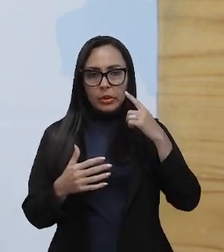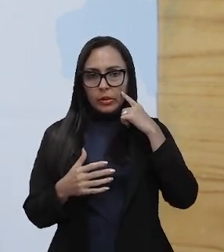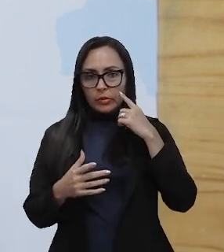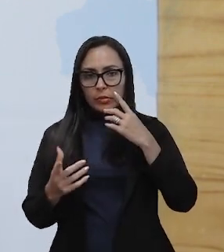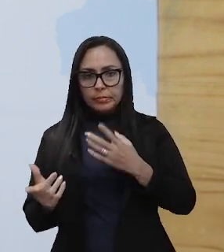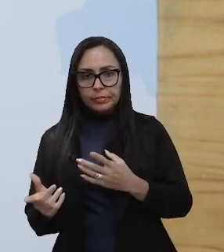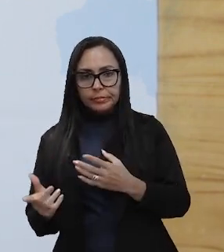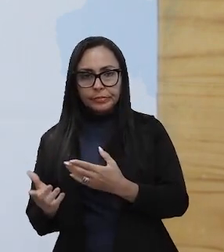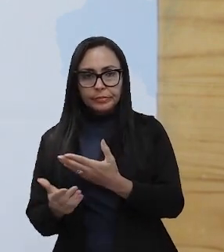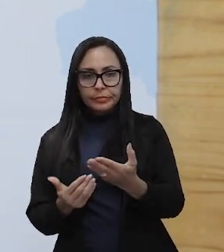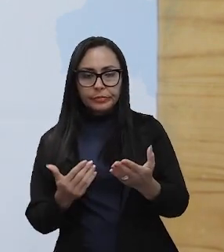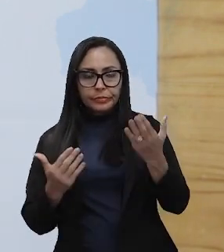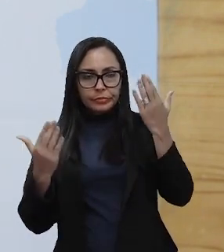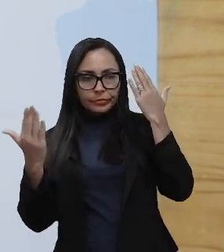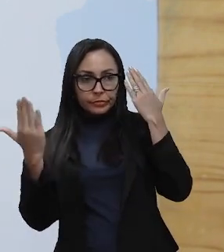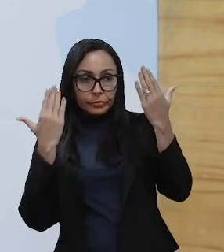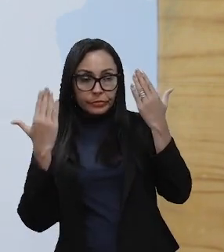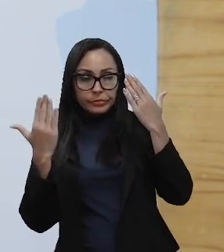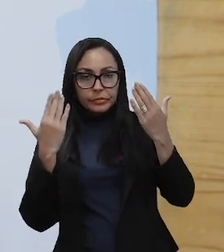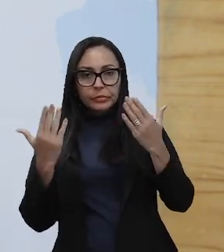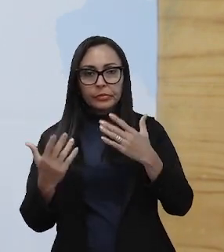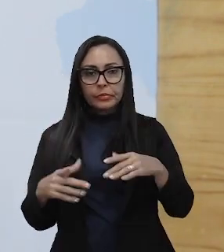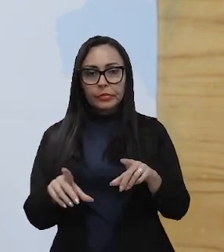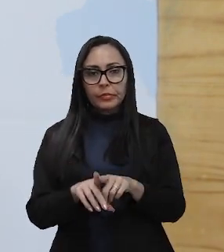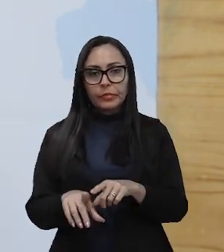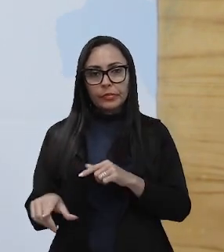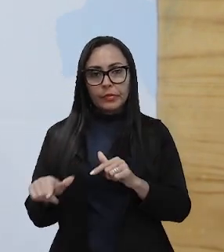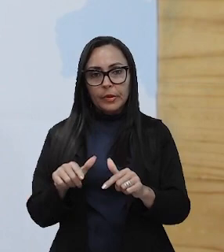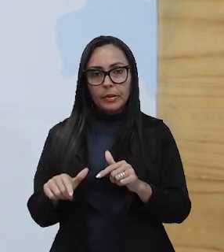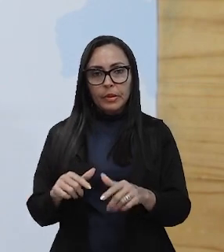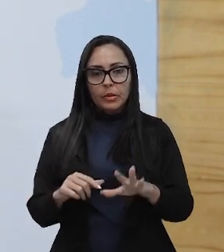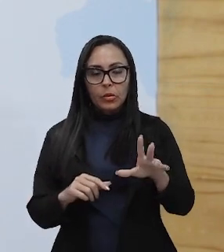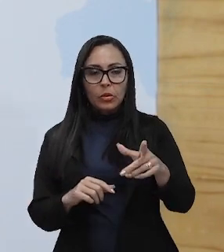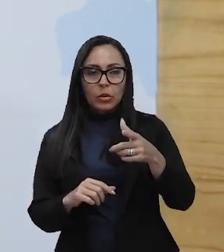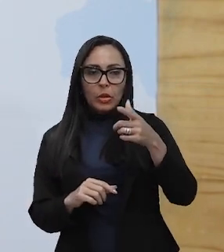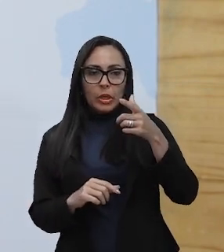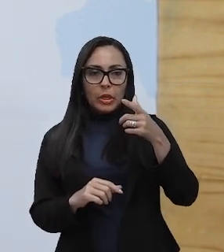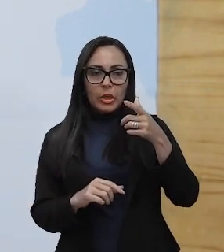a parte psicológica daquele trabalhador. Por exemplo,